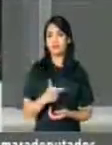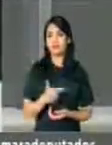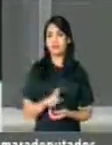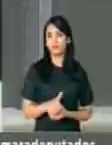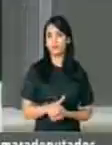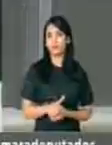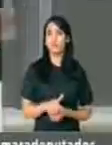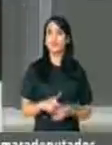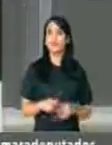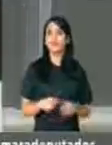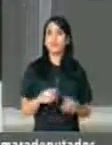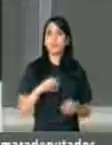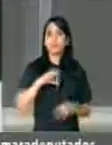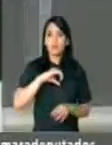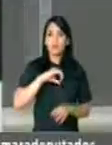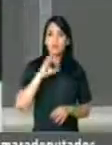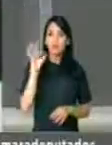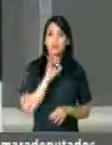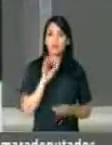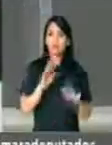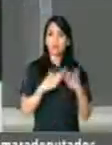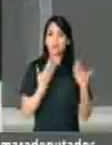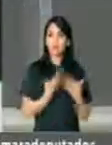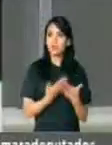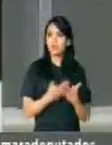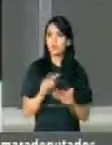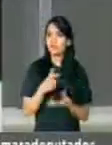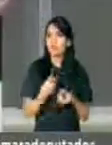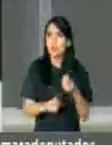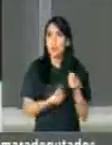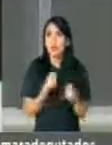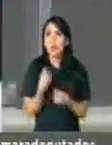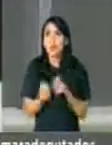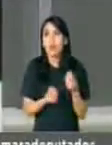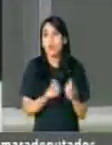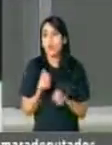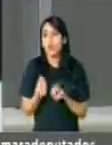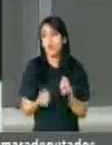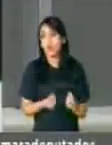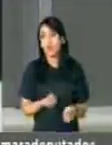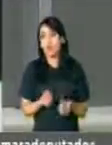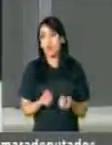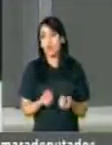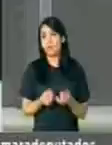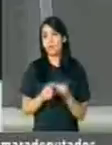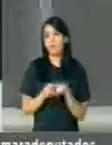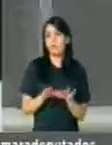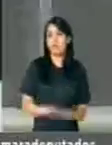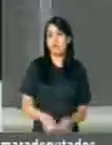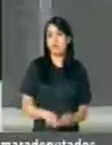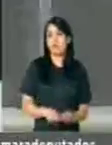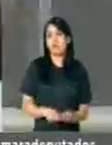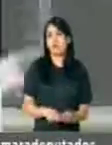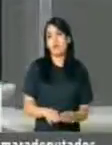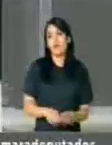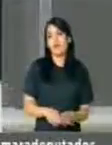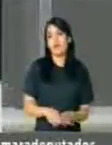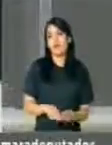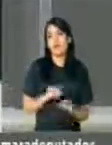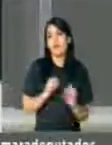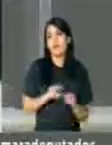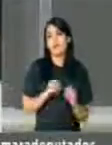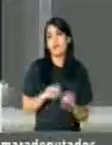nossas escolas sem condições nenhuma, nenhuma de operacionalizar uma